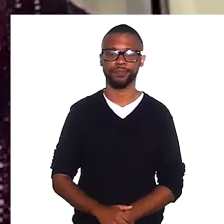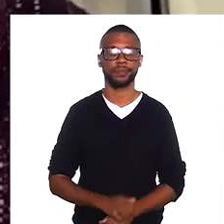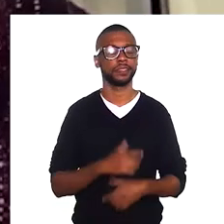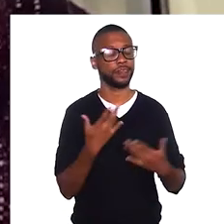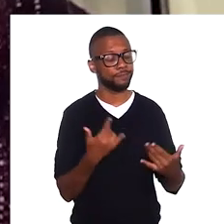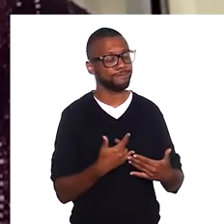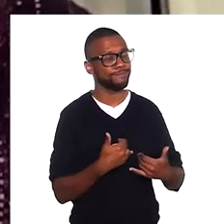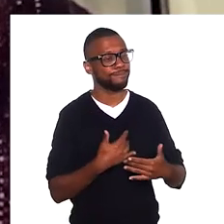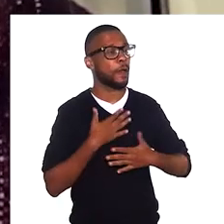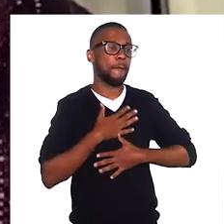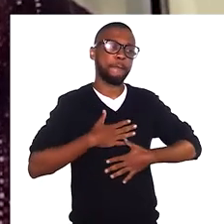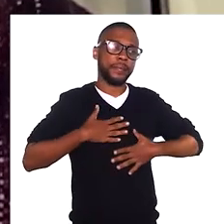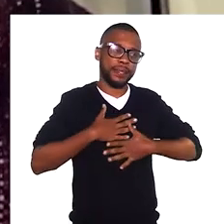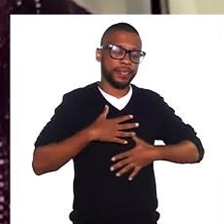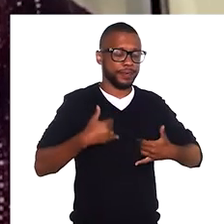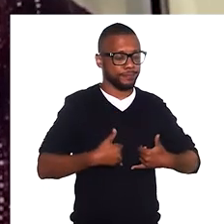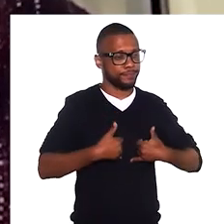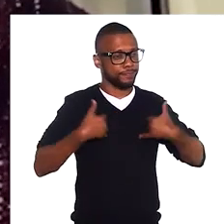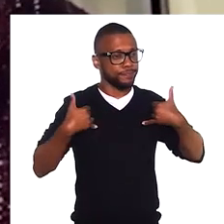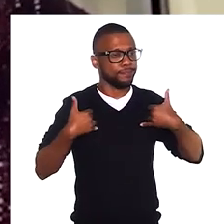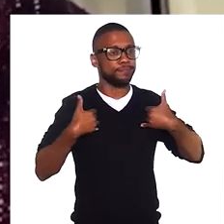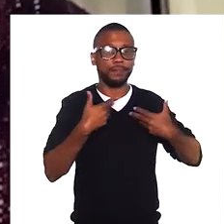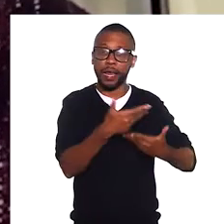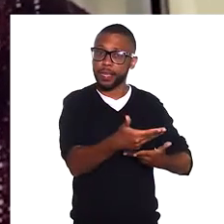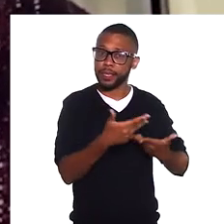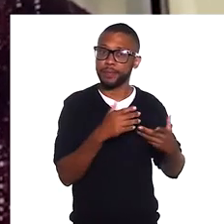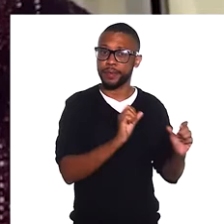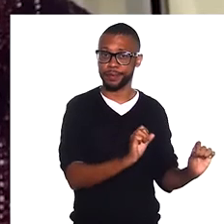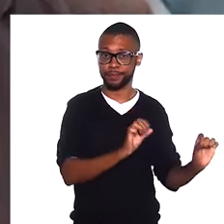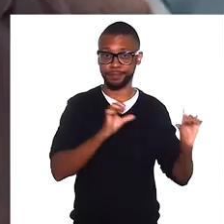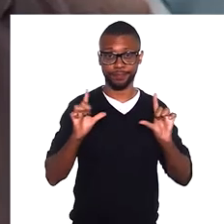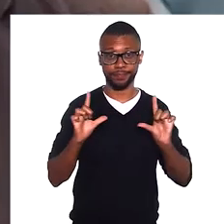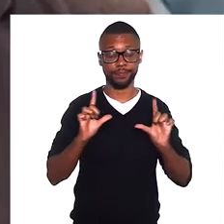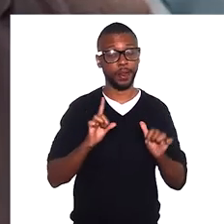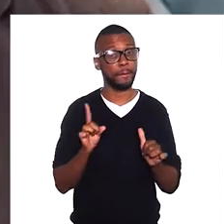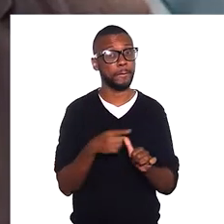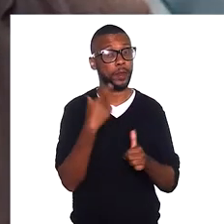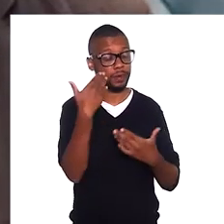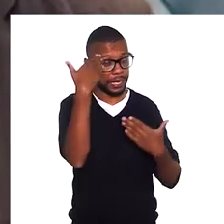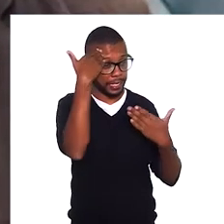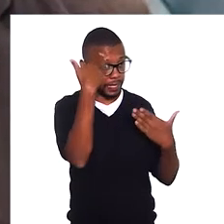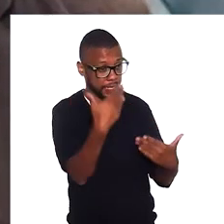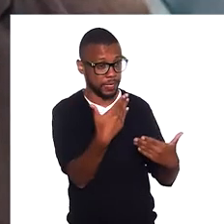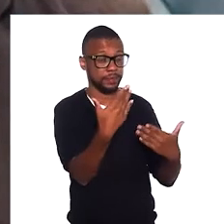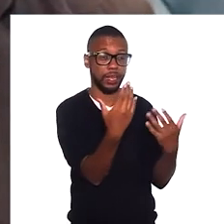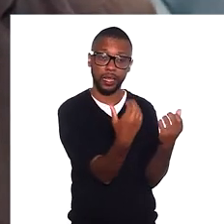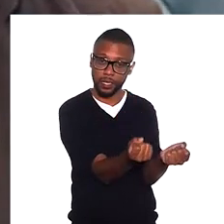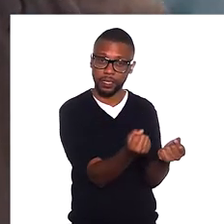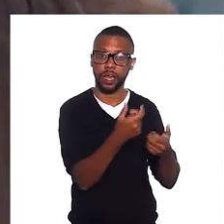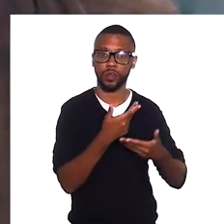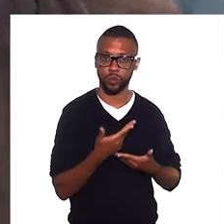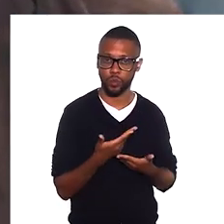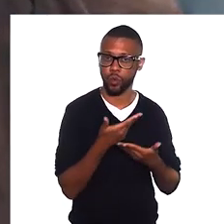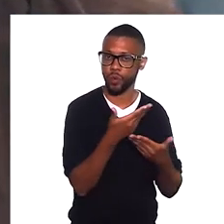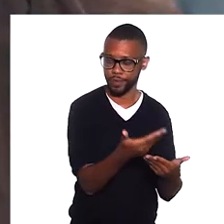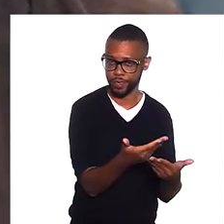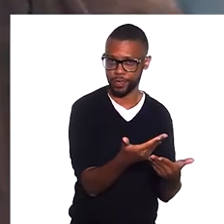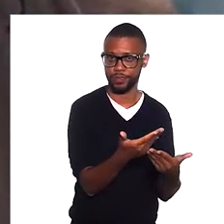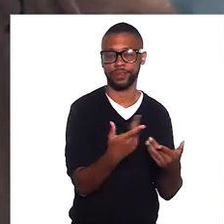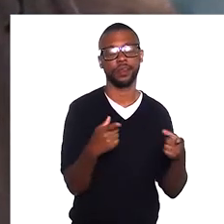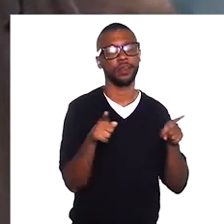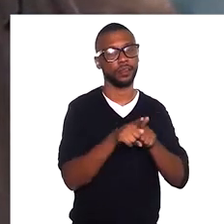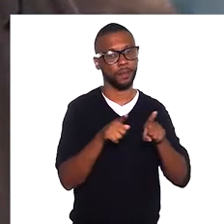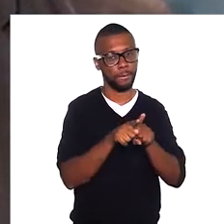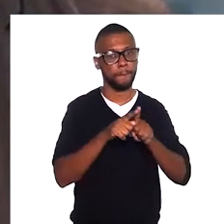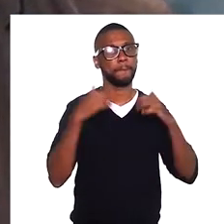Raquel, é um prazer enorme recebê-la aqui em nosso programa. Em primeiro lugar, agradecendo por você ter aceito o convite. e